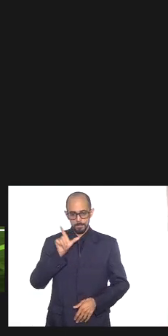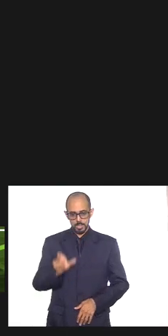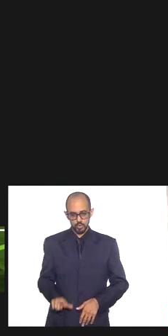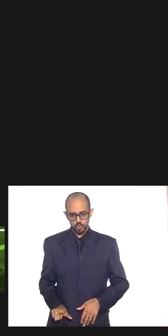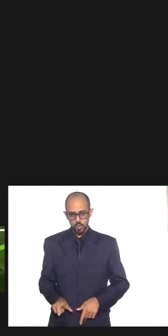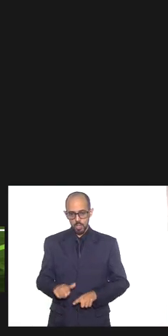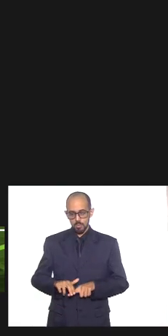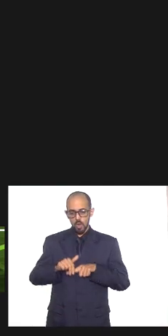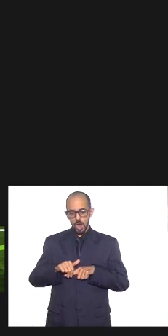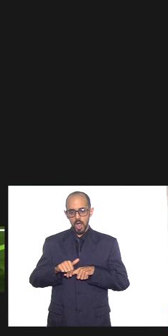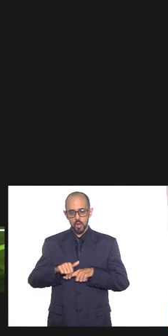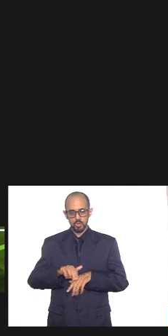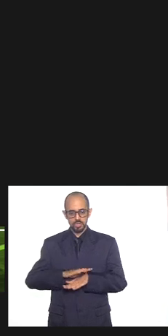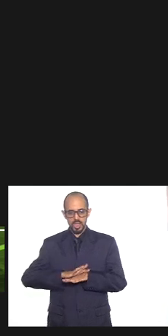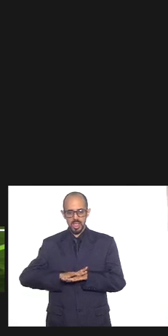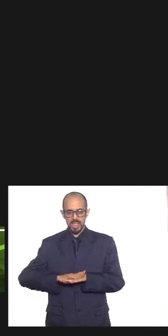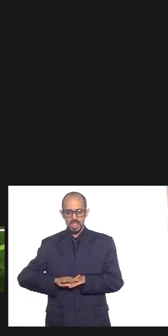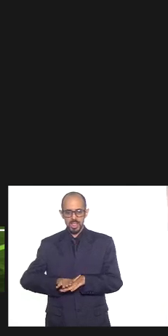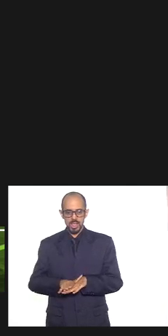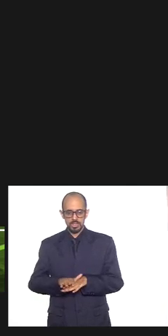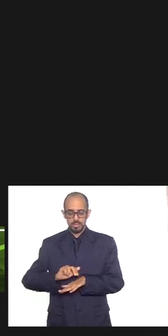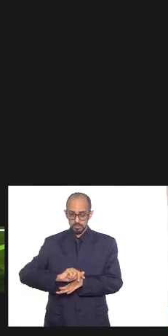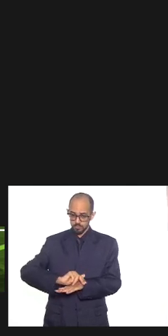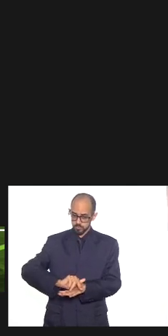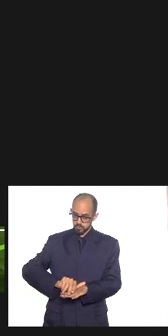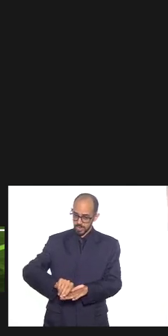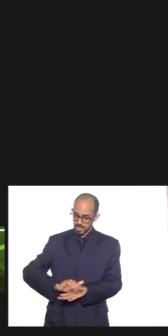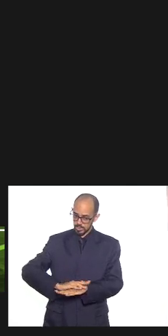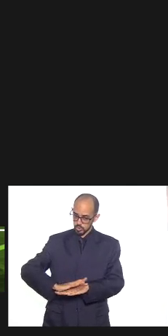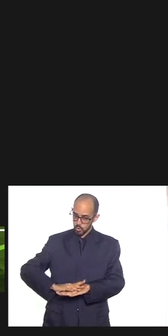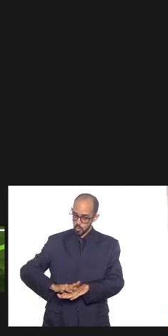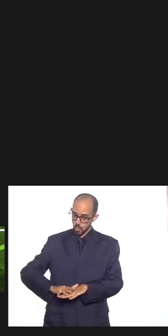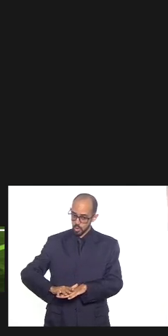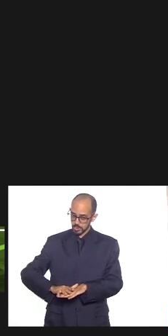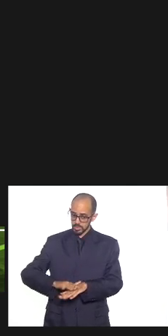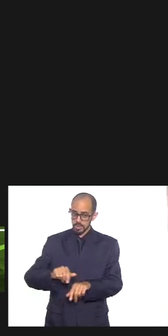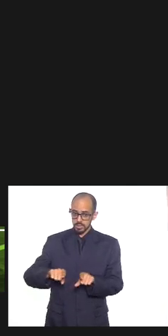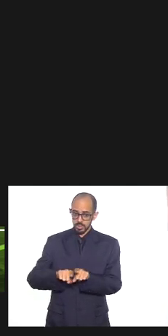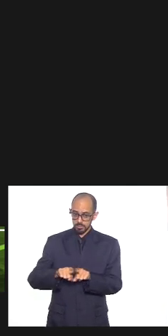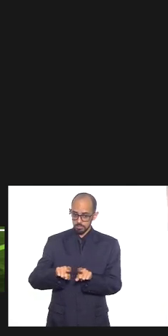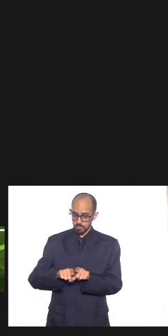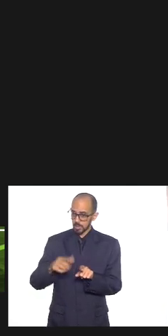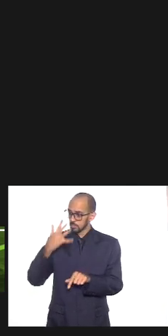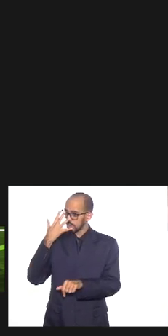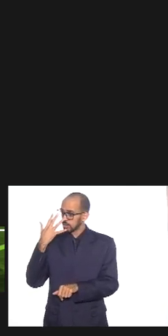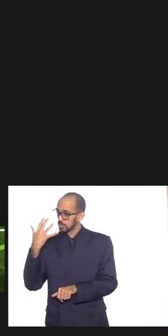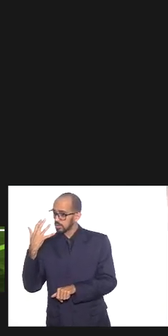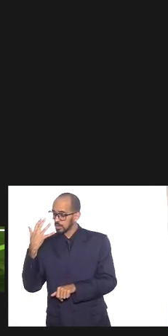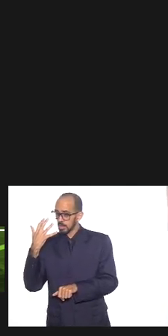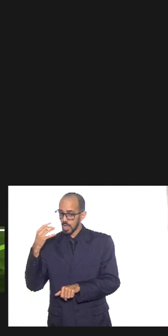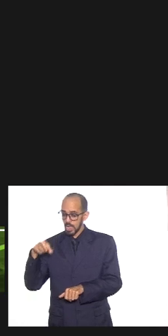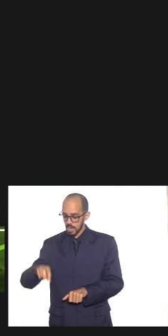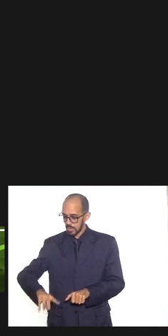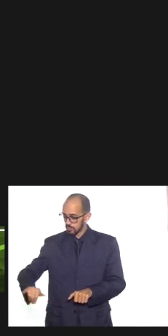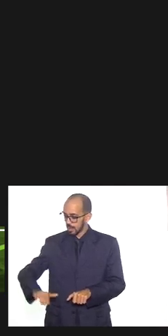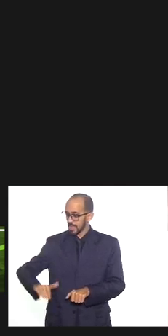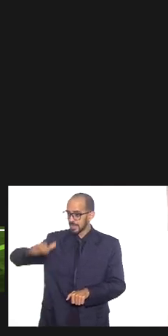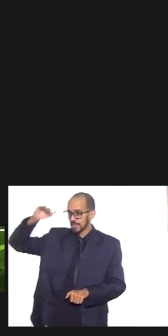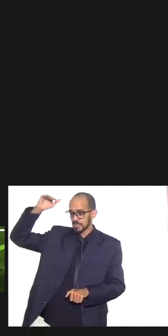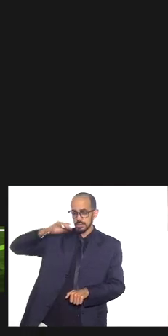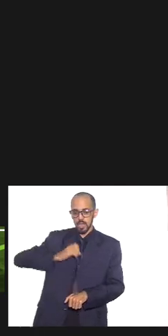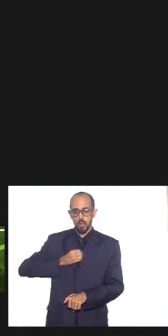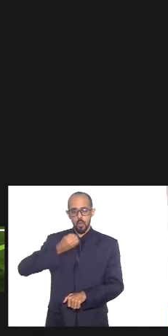cor por razões religiosas por razões sexuais ela vai virar um adulto com ódio